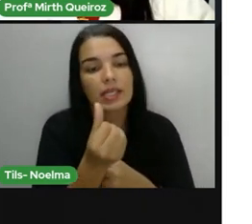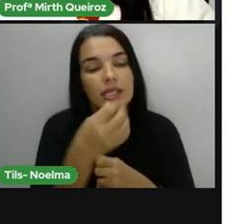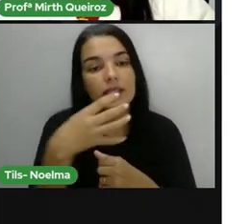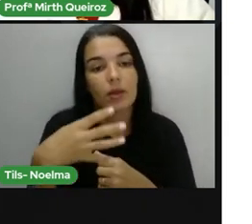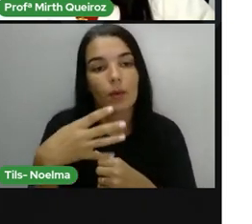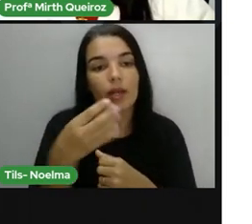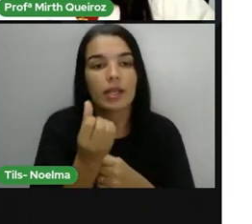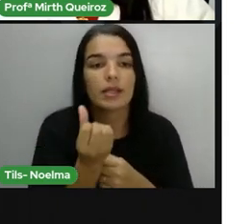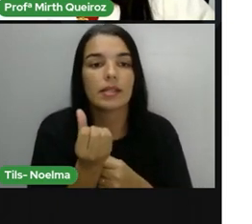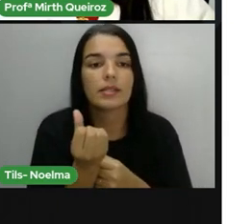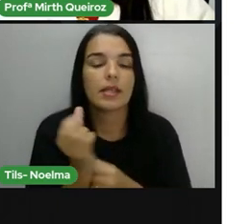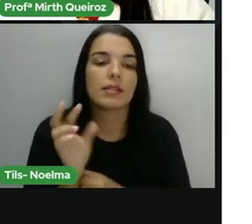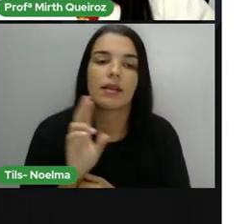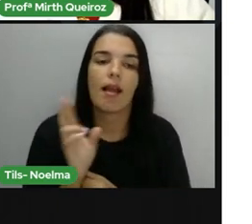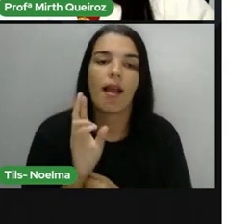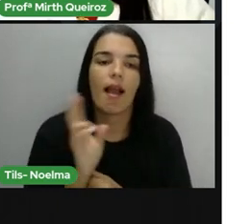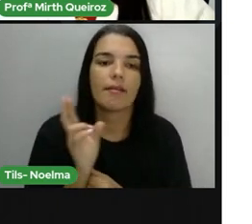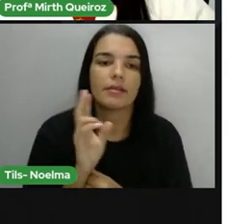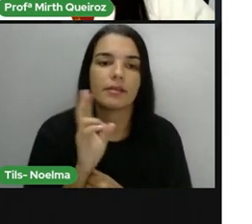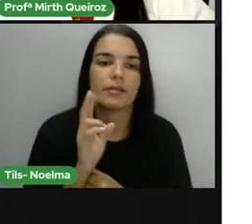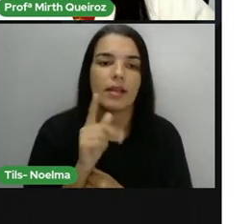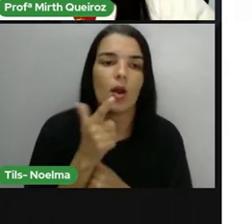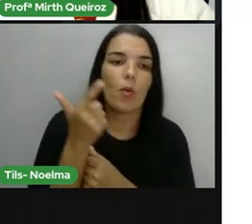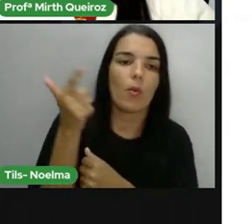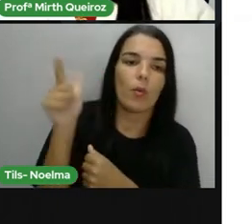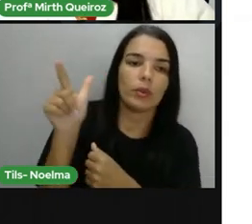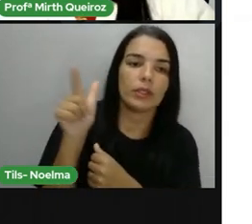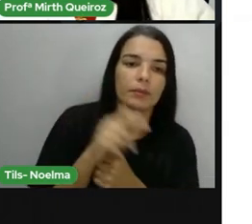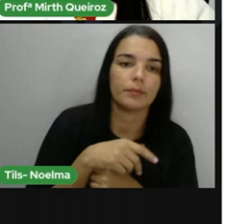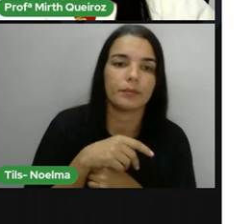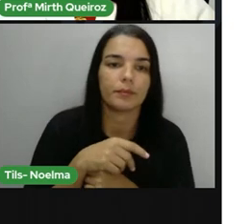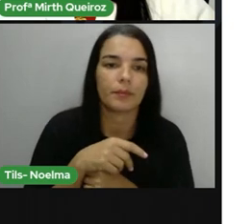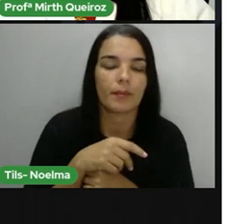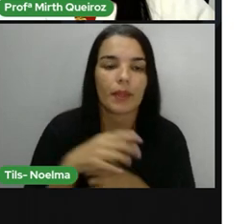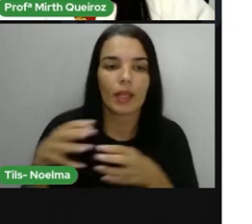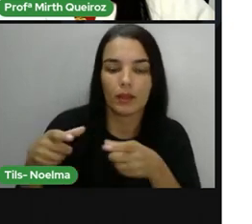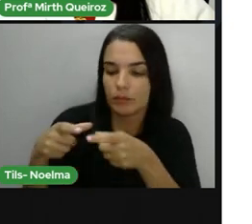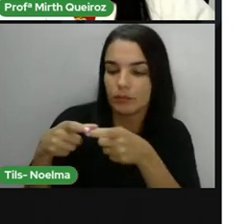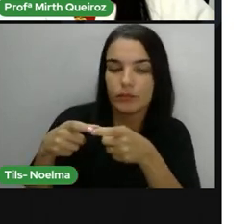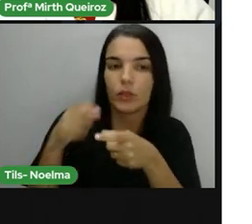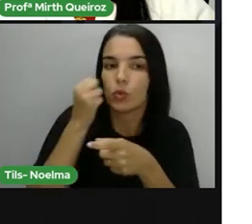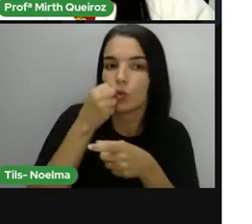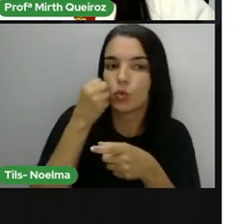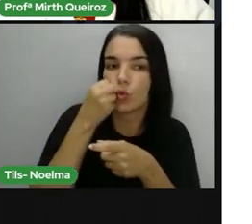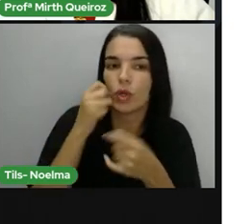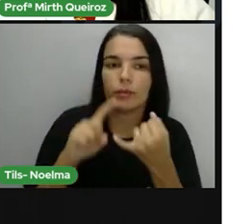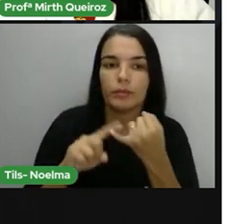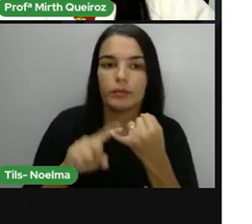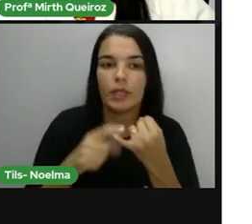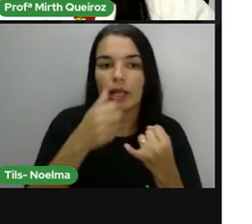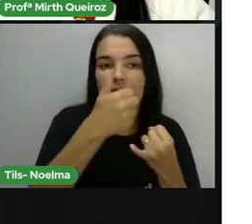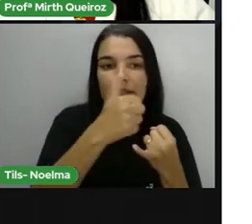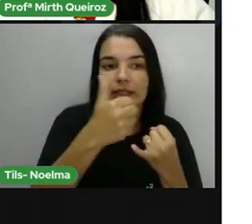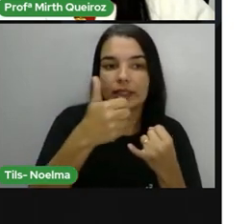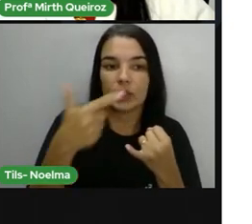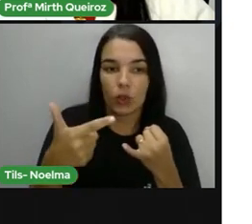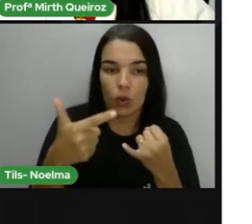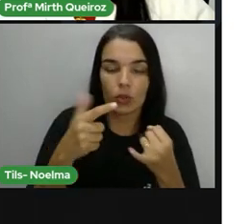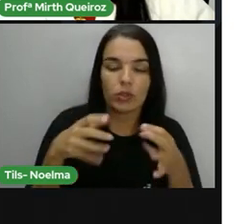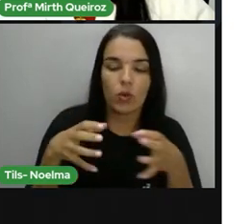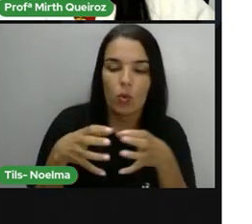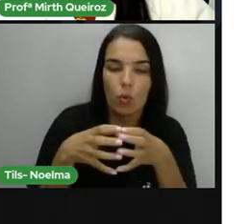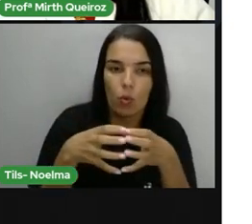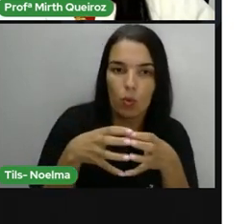646 reais. Próximos produtos. Poupas. 300 unidades, 100 gramas, custam aí 112